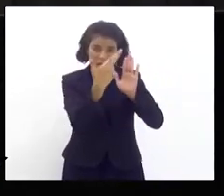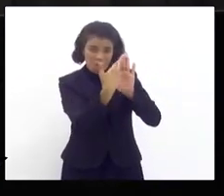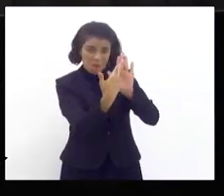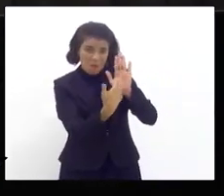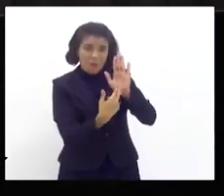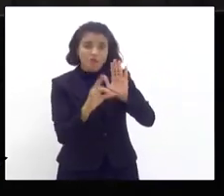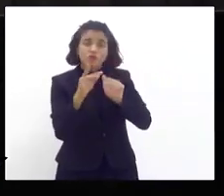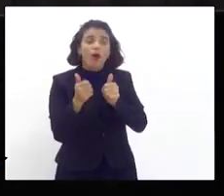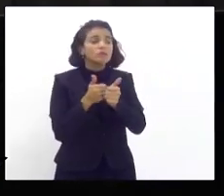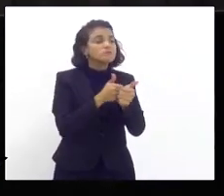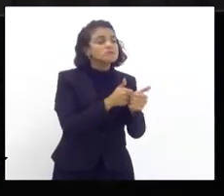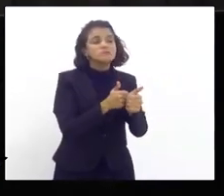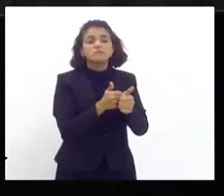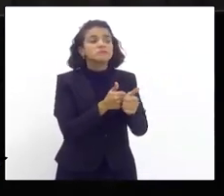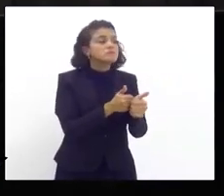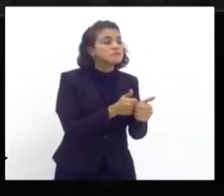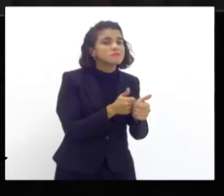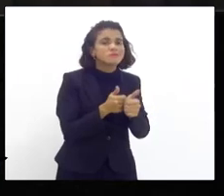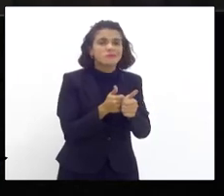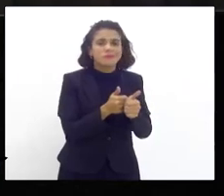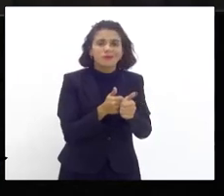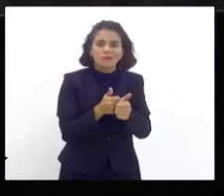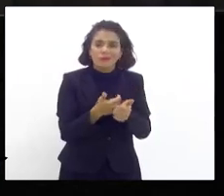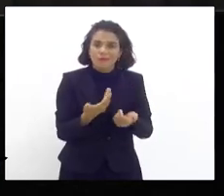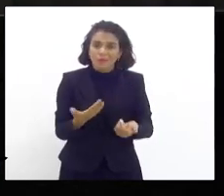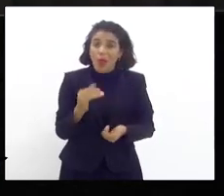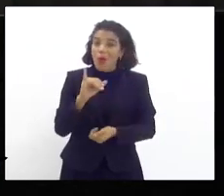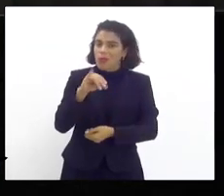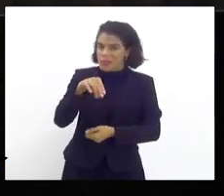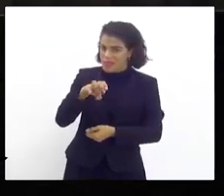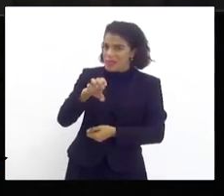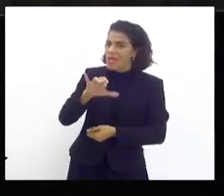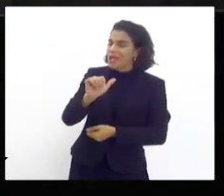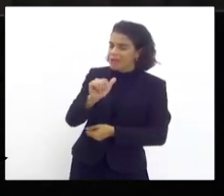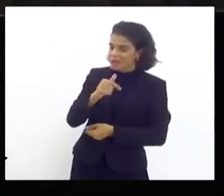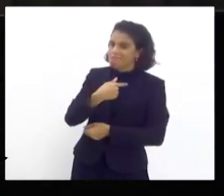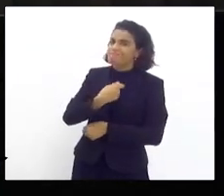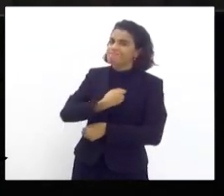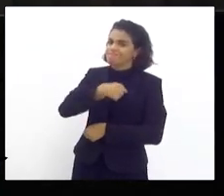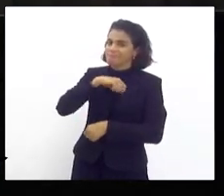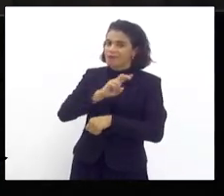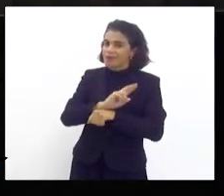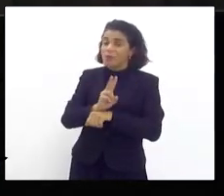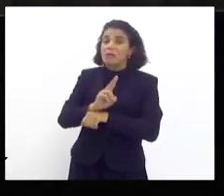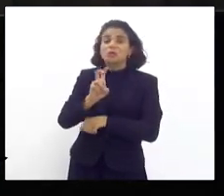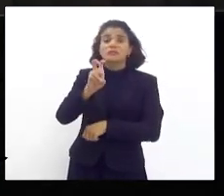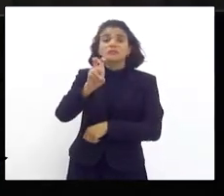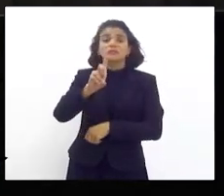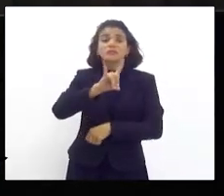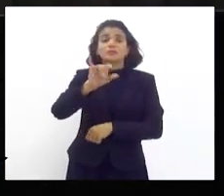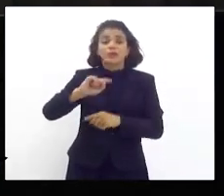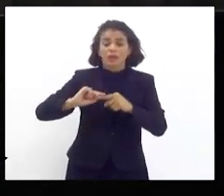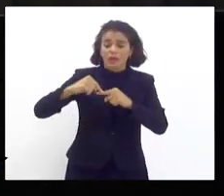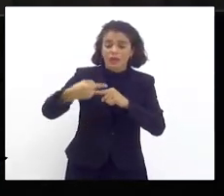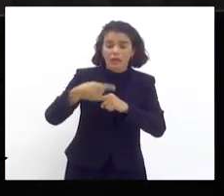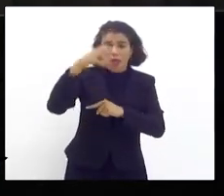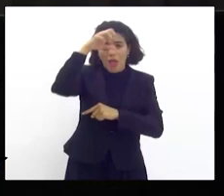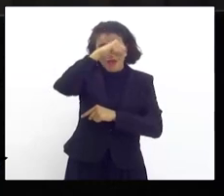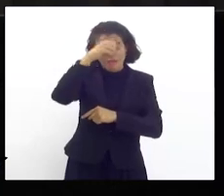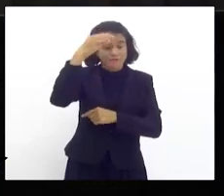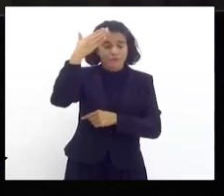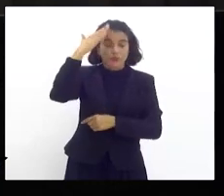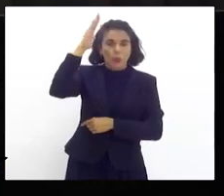acompanhamento. Agora, o INEA é que fiscaliza. O INEA só toma conhecimento cinco dias depois. Então, nos causa surpresa,